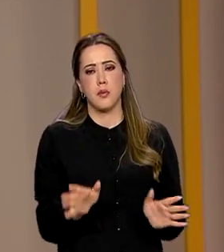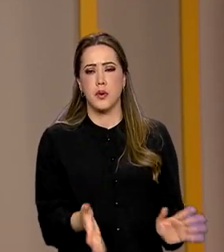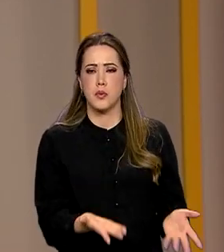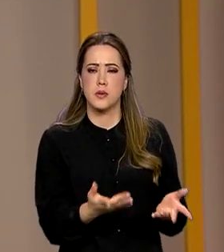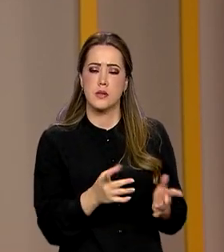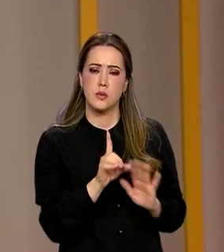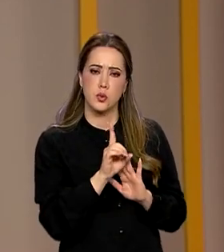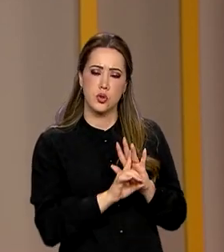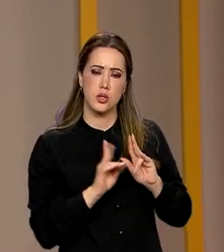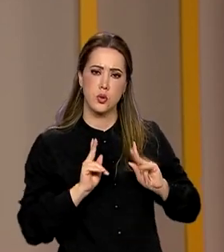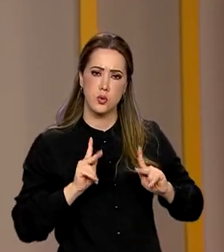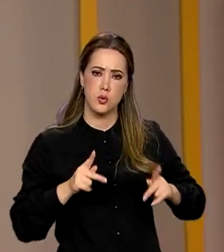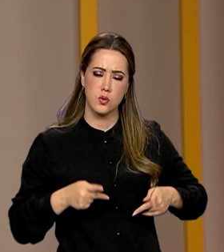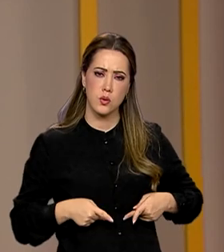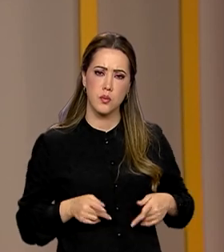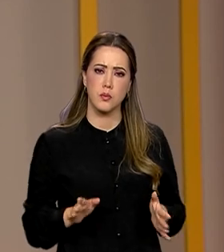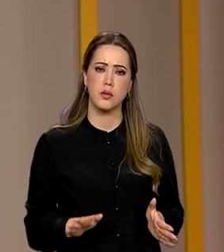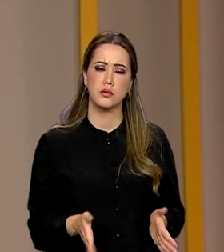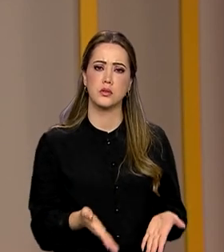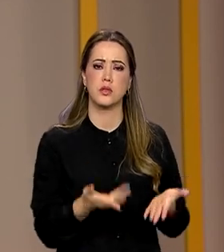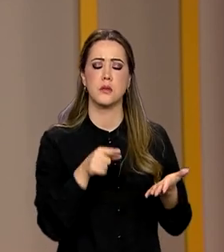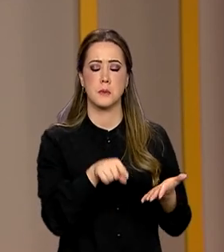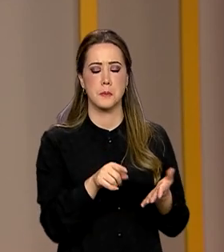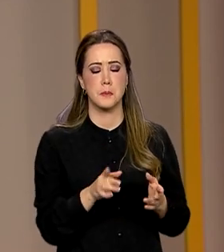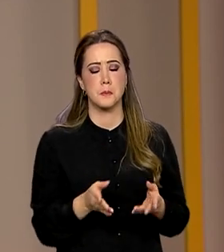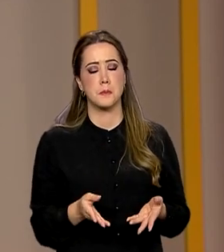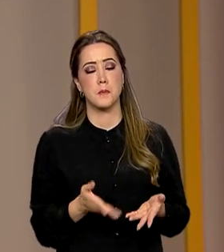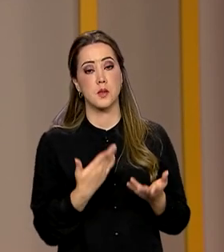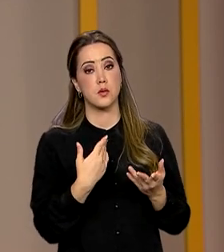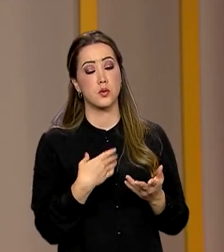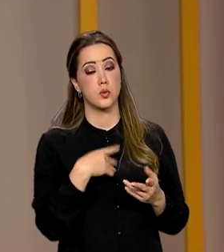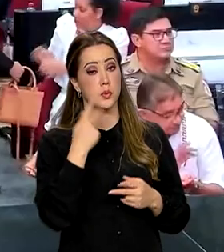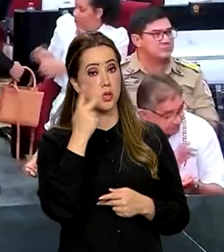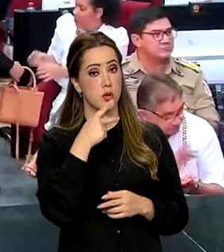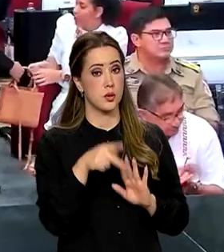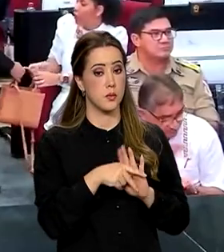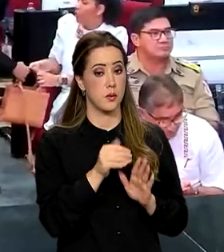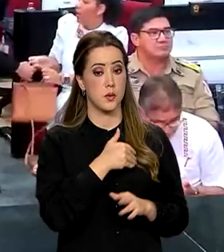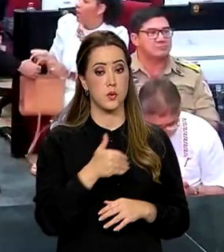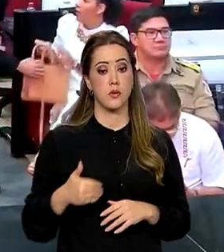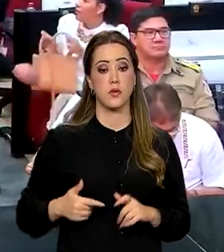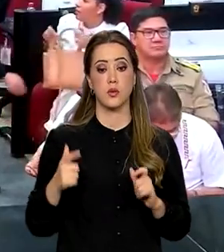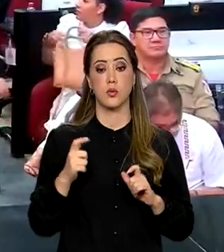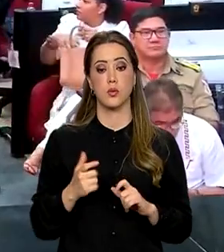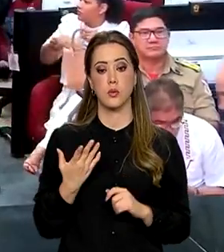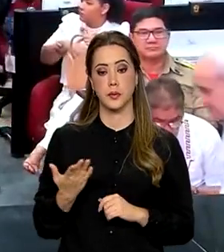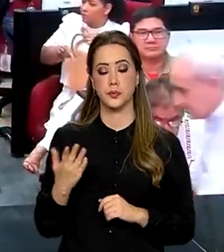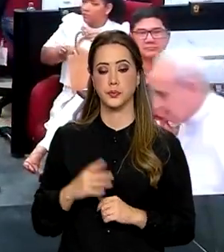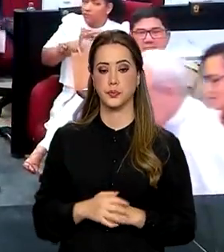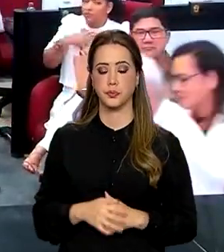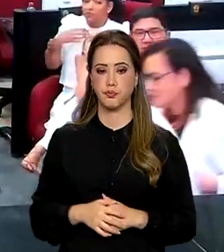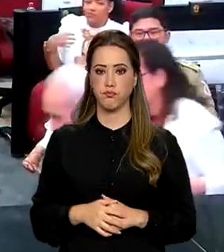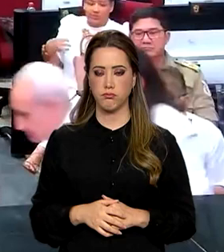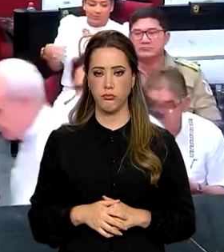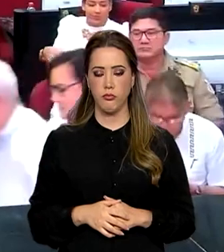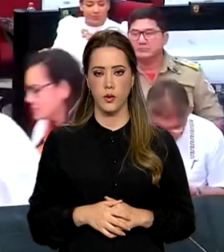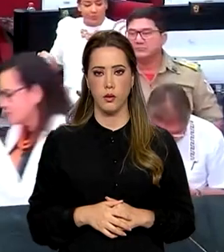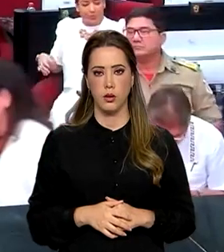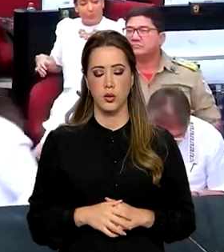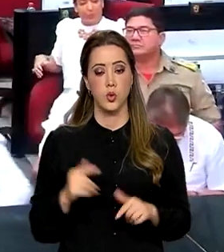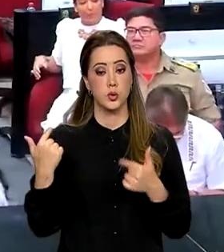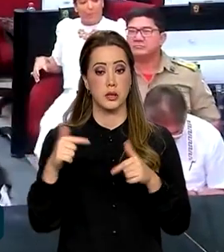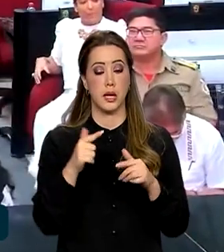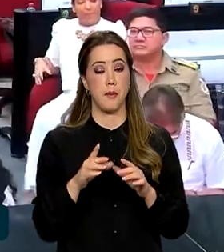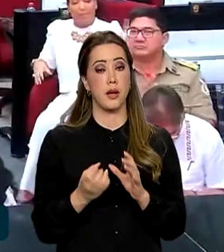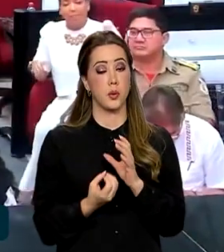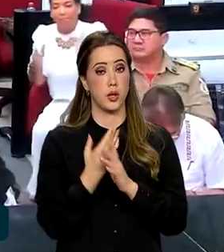e acesso a políticas públicas no arquipélago de Marajó, no Pará. Uma das iniciativas foi a instalação de